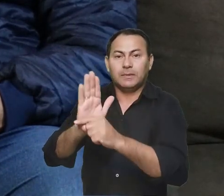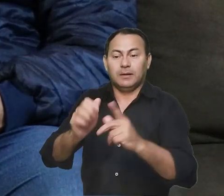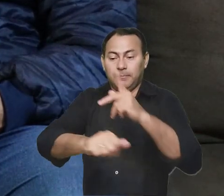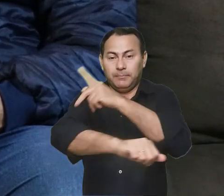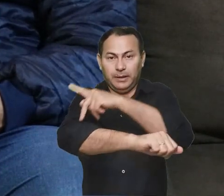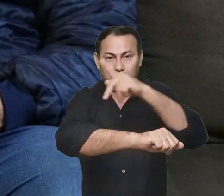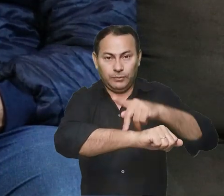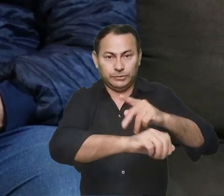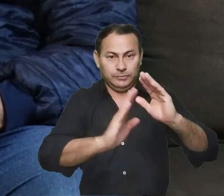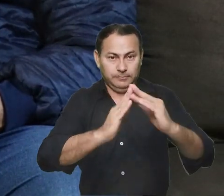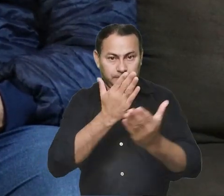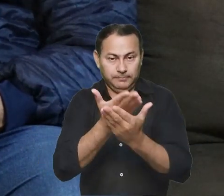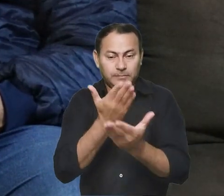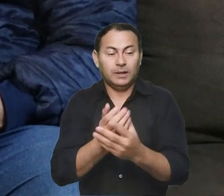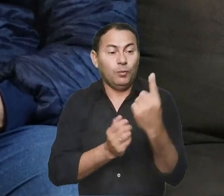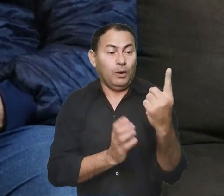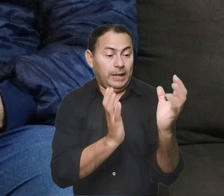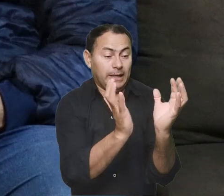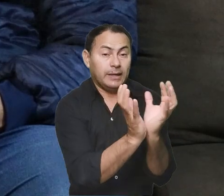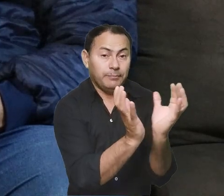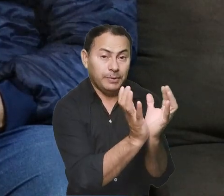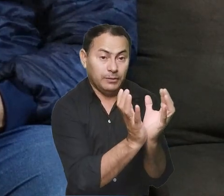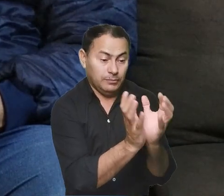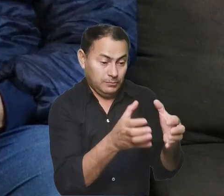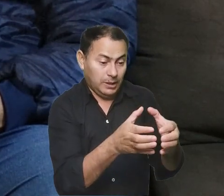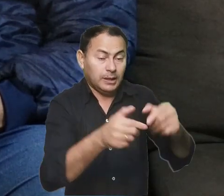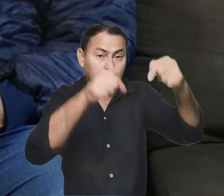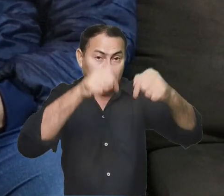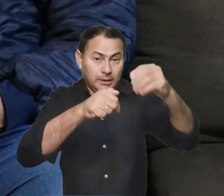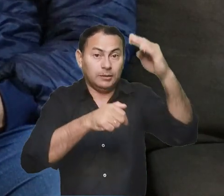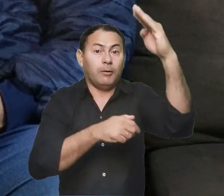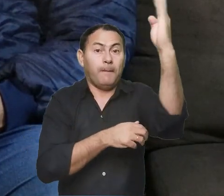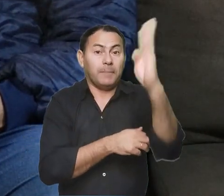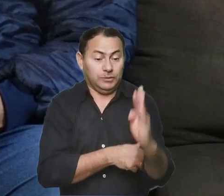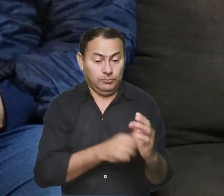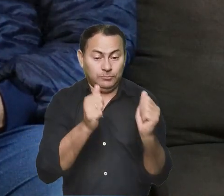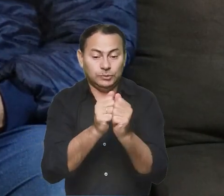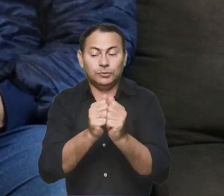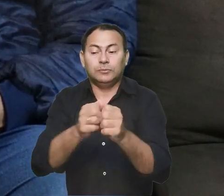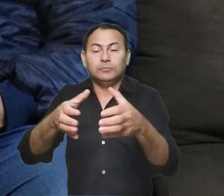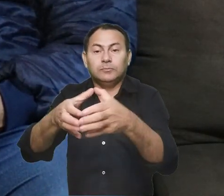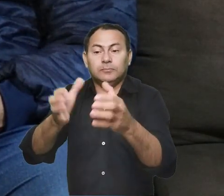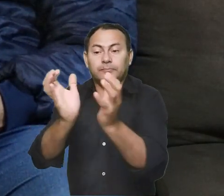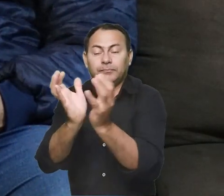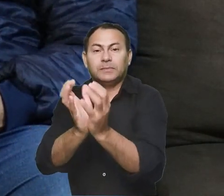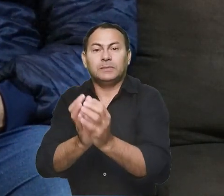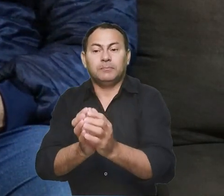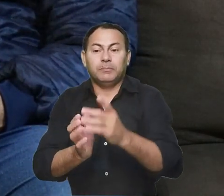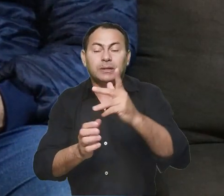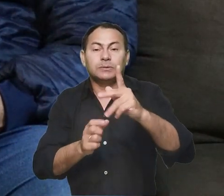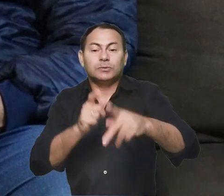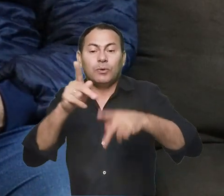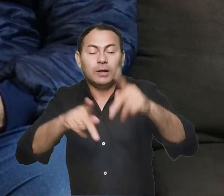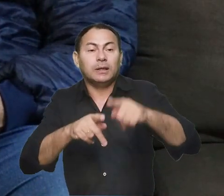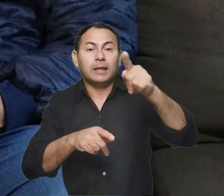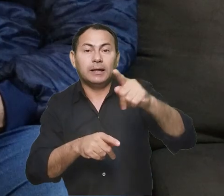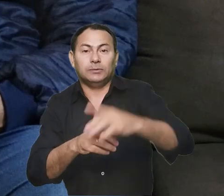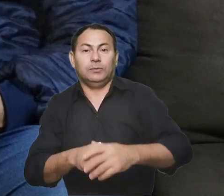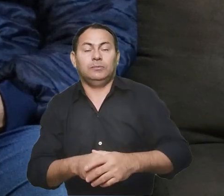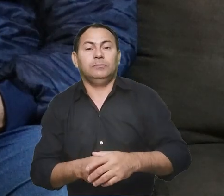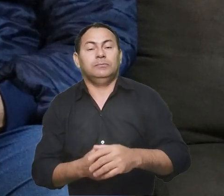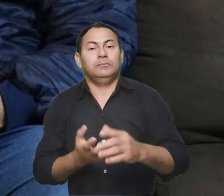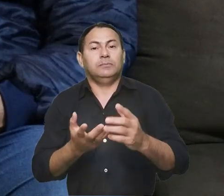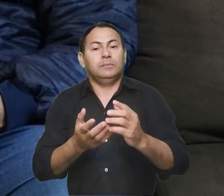pedagógico da escola. Então, uma equipe aqui do Brasil, junto com a equipe dos nativos lá,